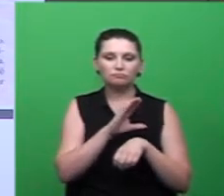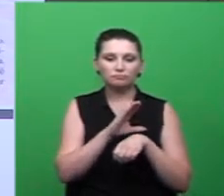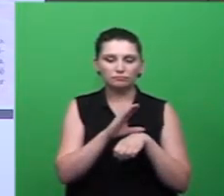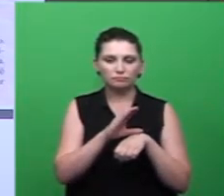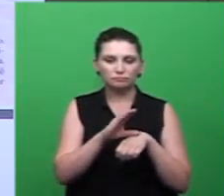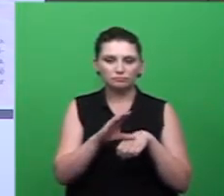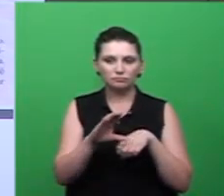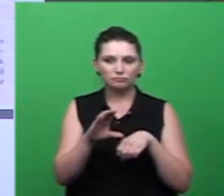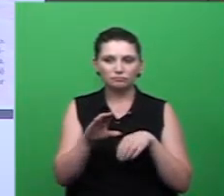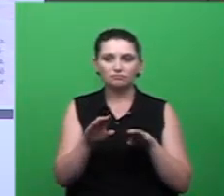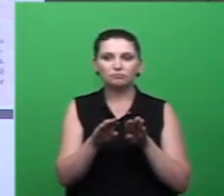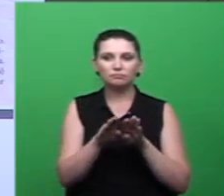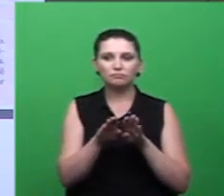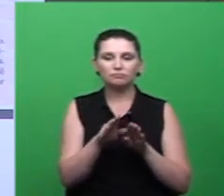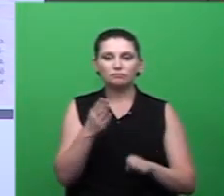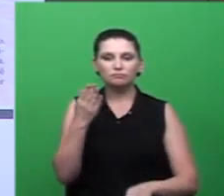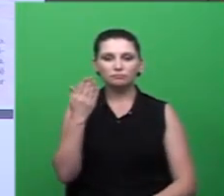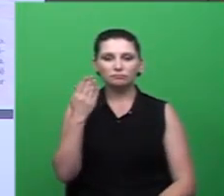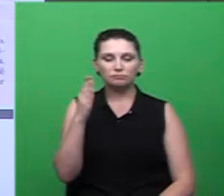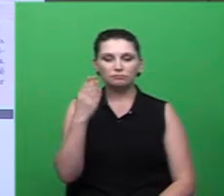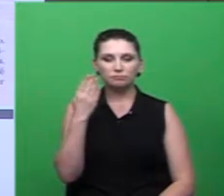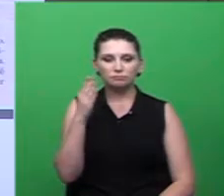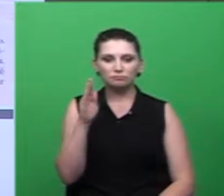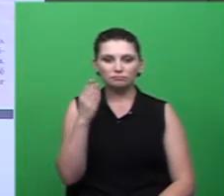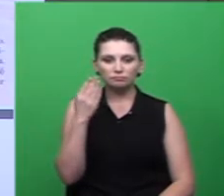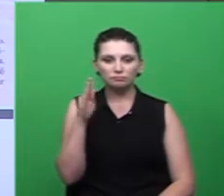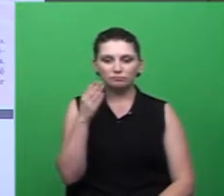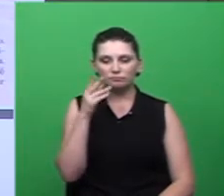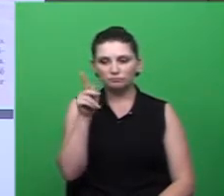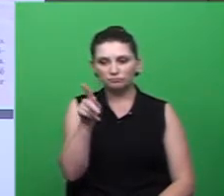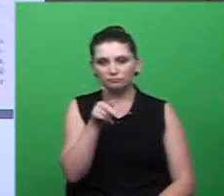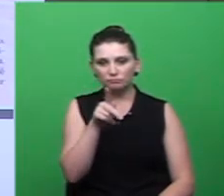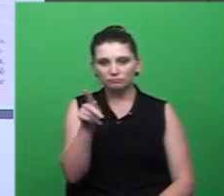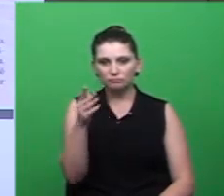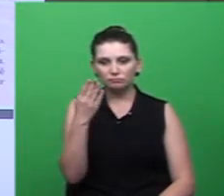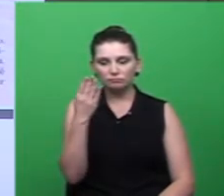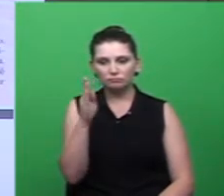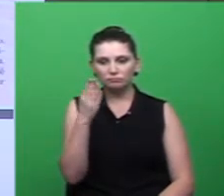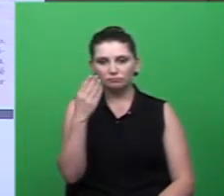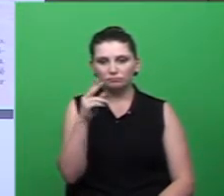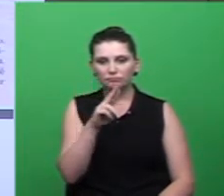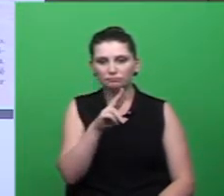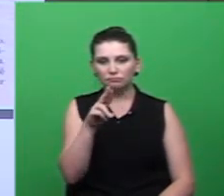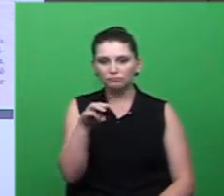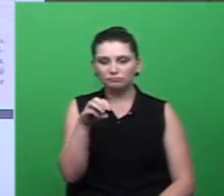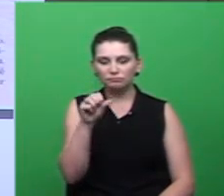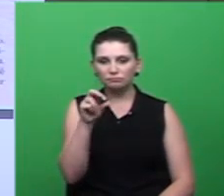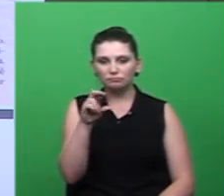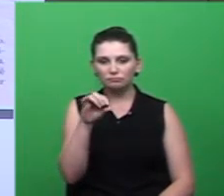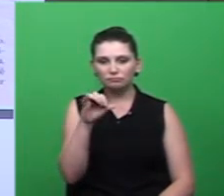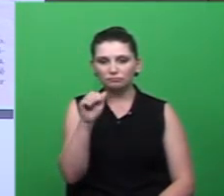a bióloga da Gerência Regional de Saúde, Mariana Montovani, ela, então,